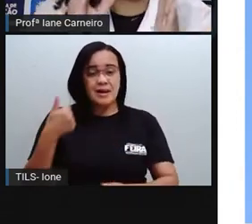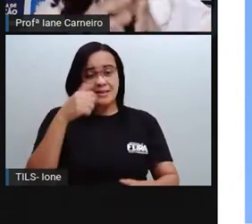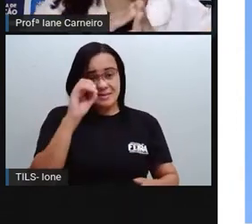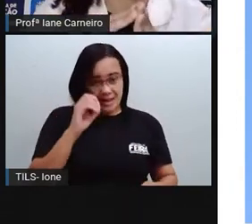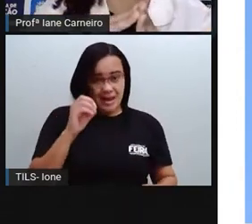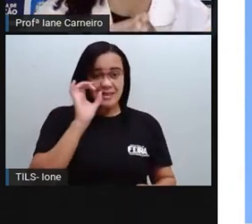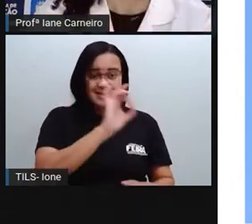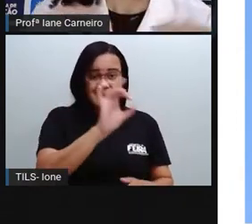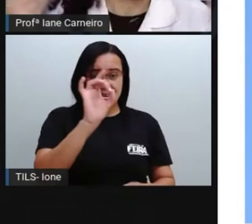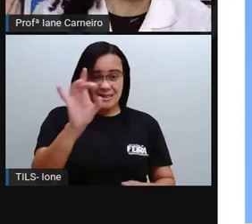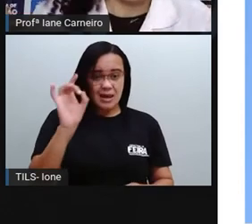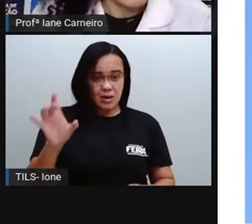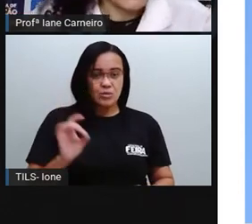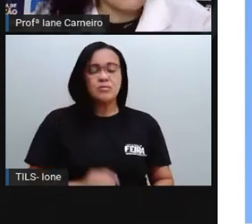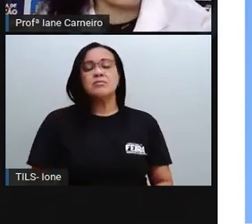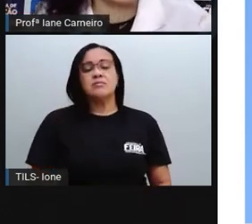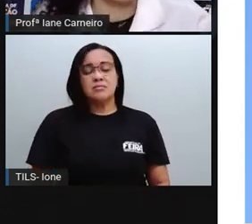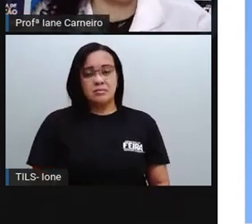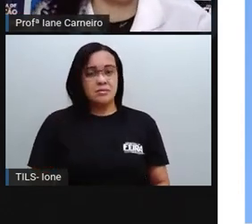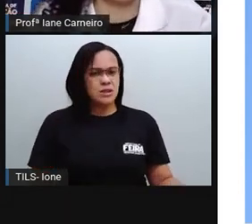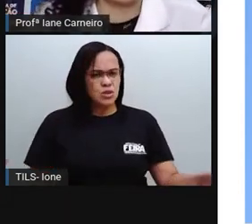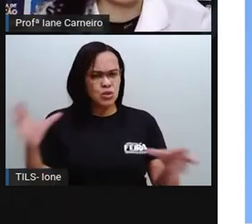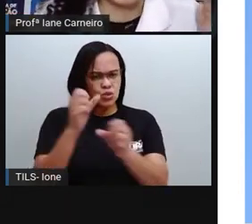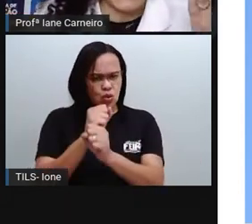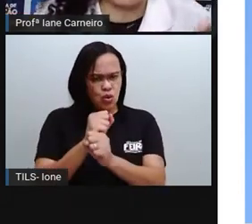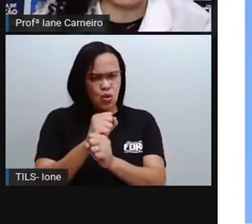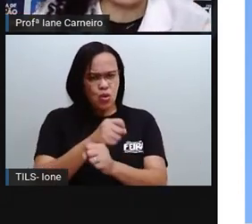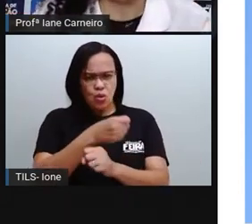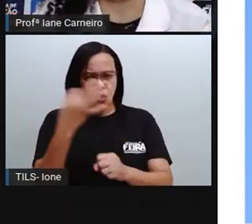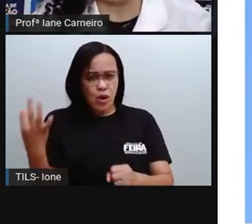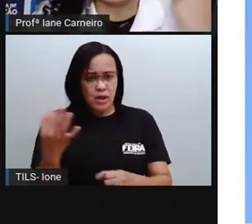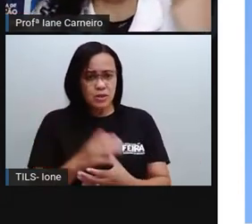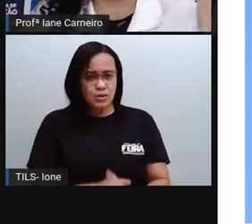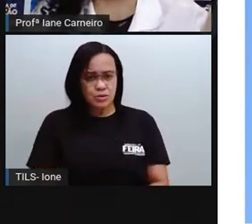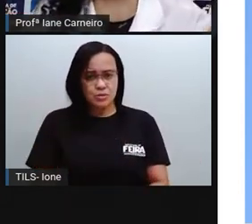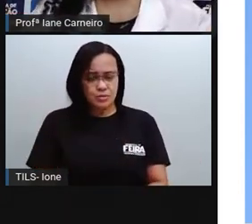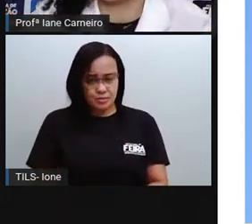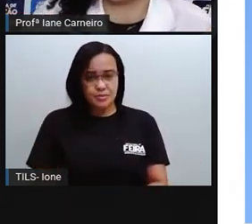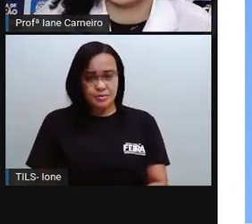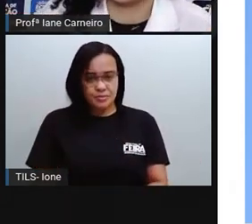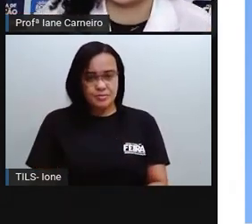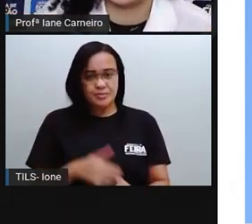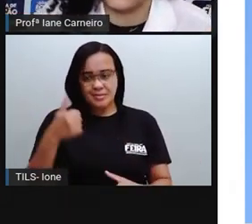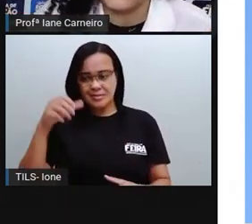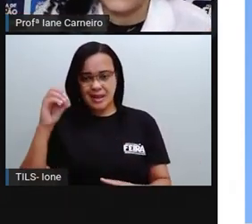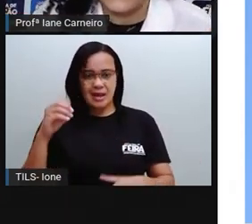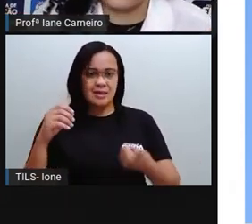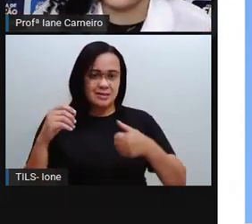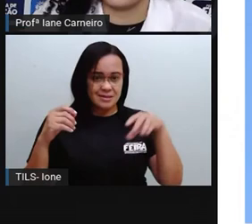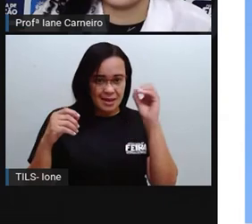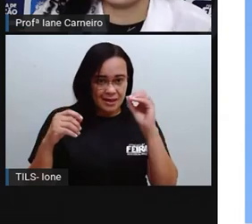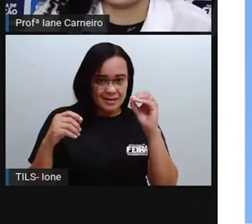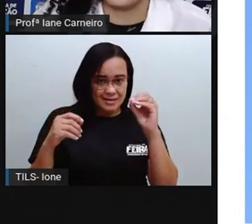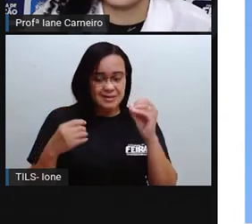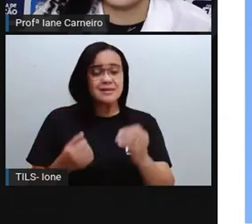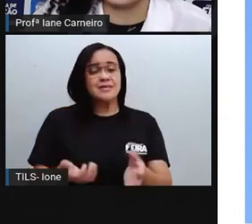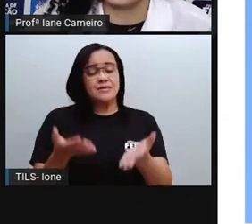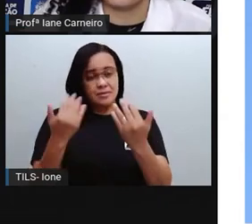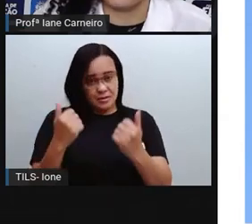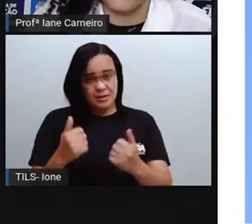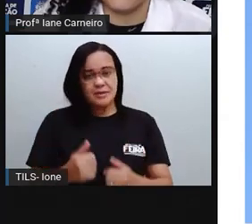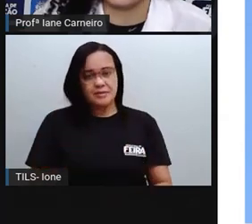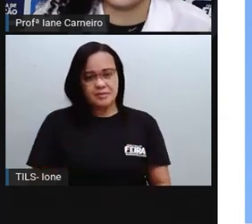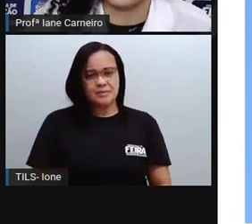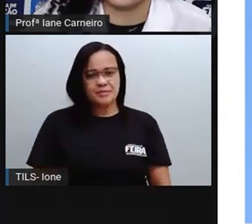10 cubinhos. Quer dizer que tem quanto? Vamos pensar? Contando de 10 em 10, vamos lá? A Pró vai ativar aqui a